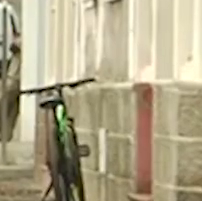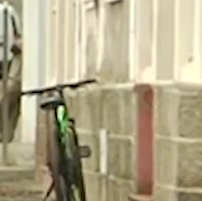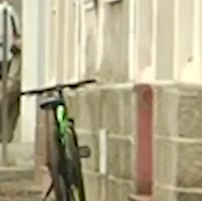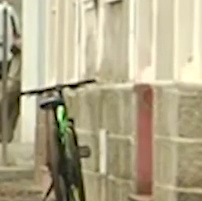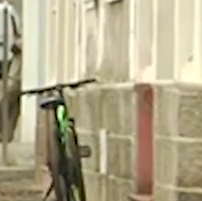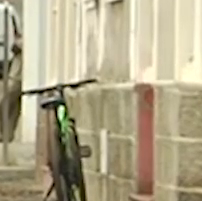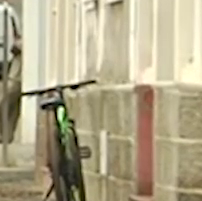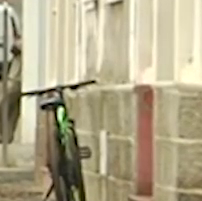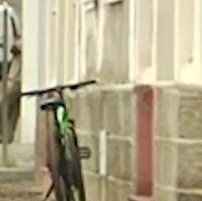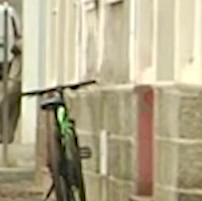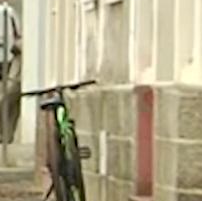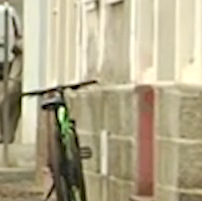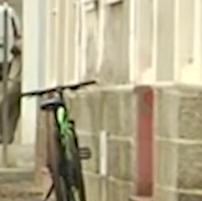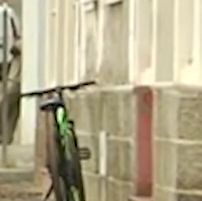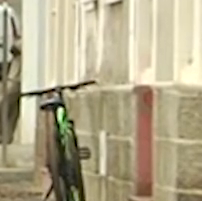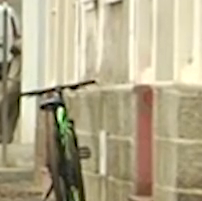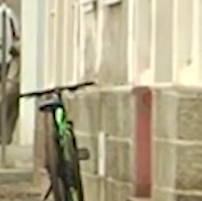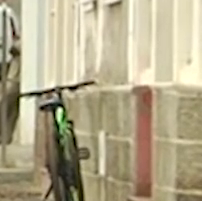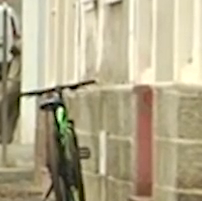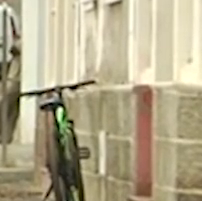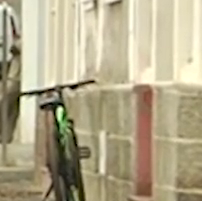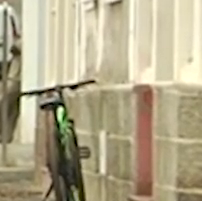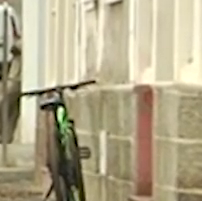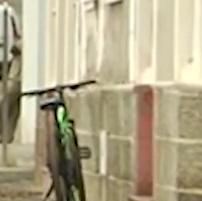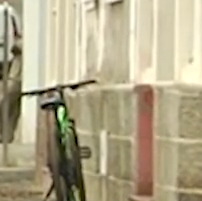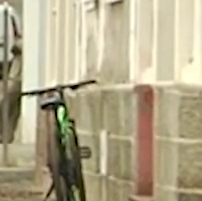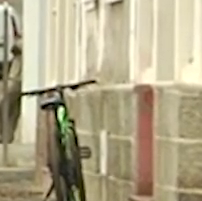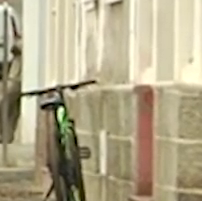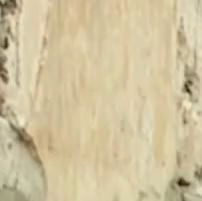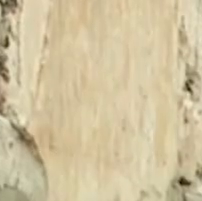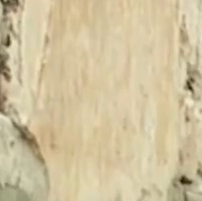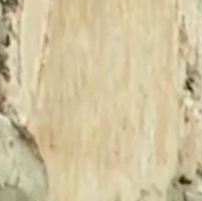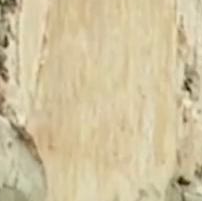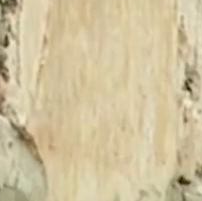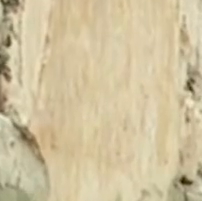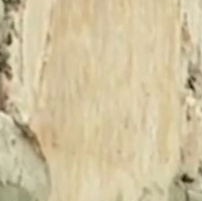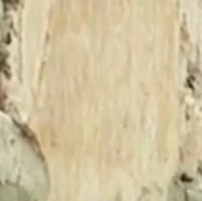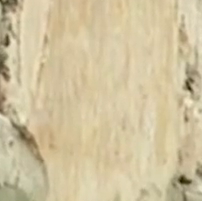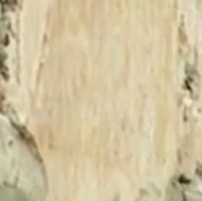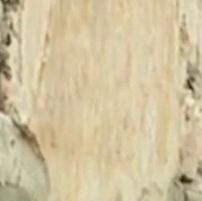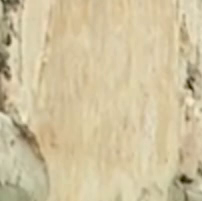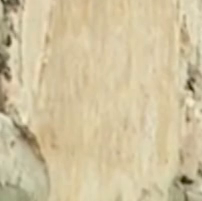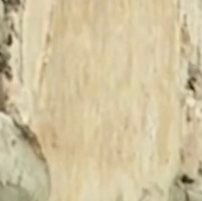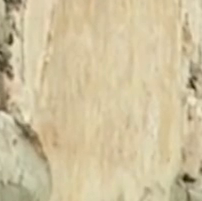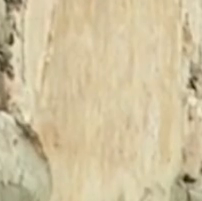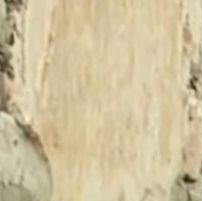% para 4% a perspectiva de crescimento econômico em 2022